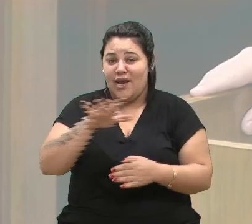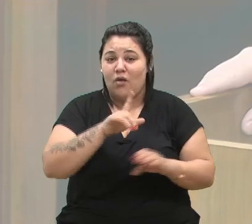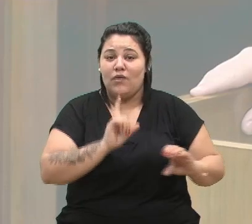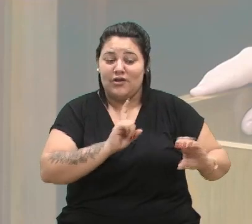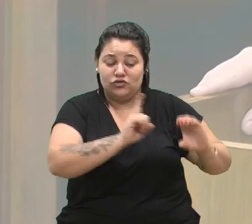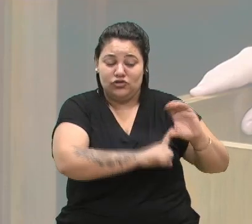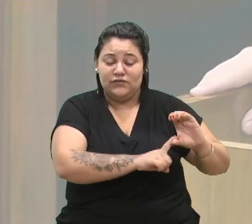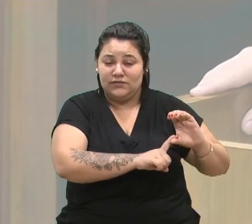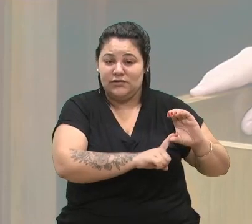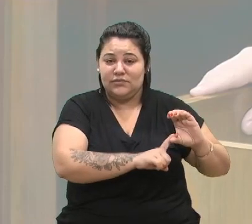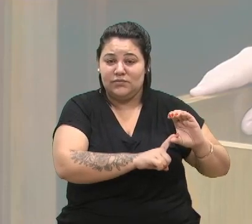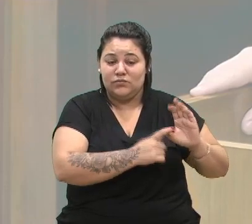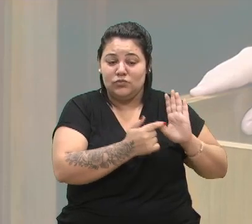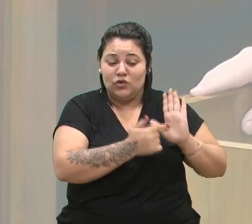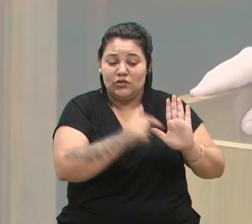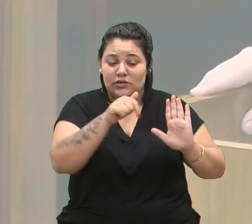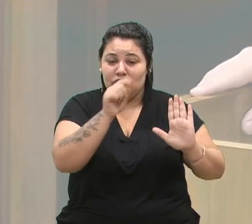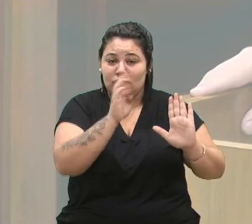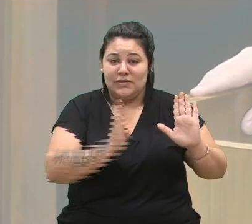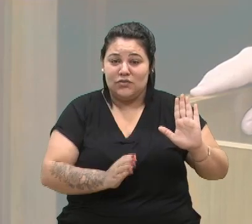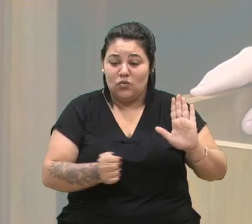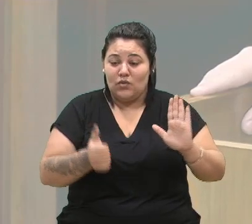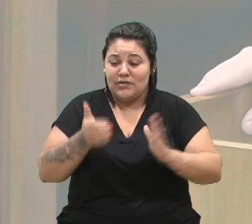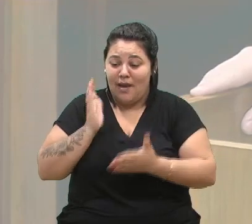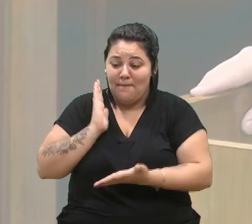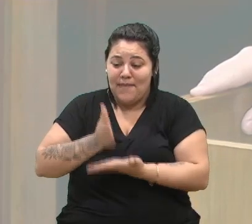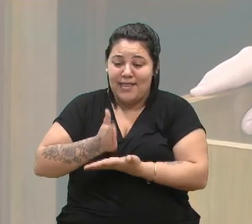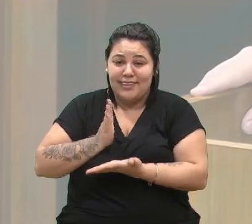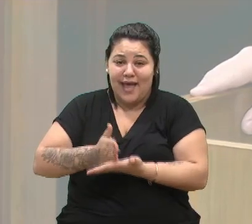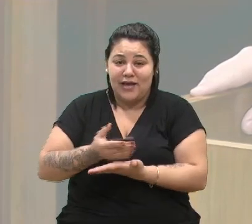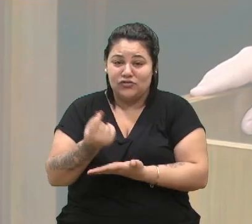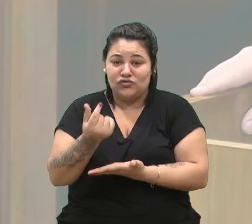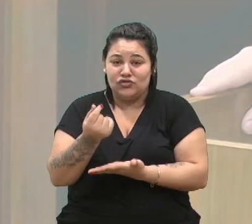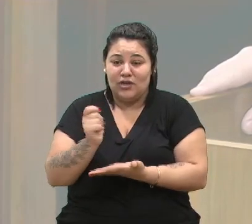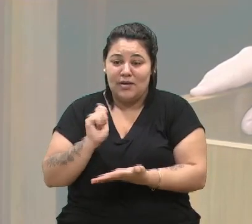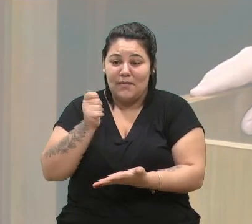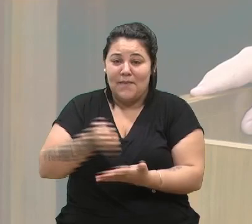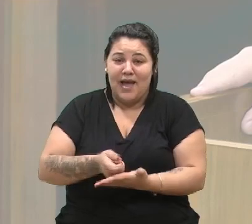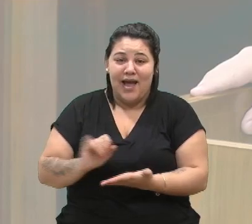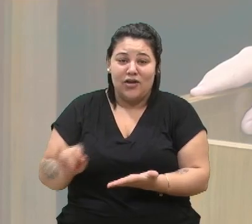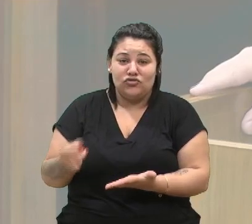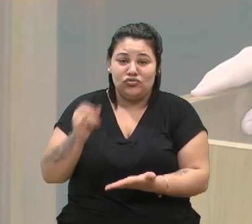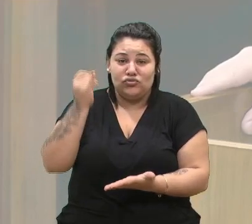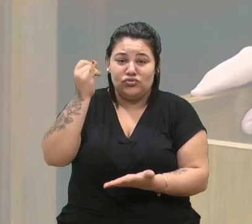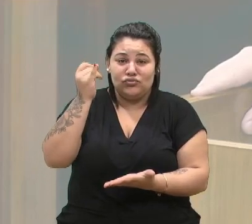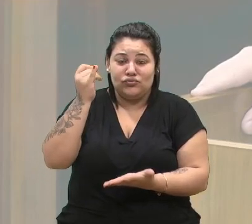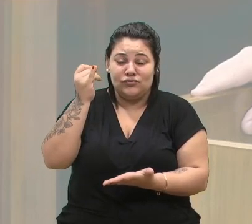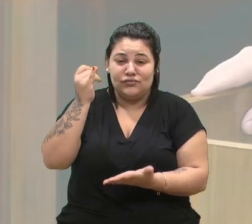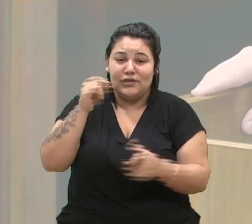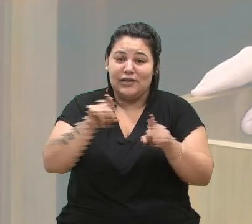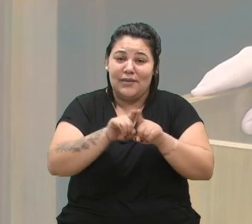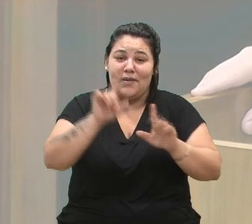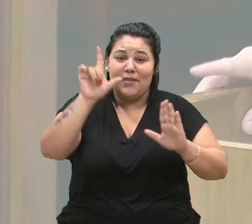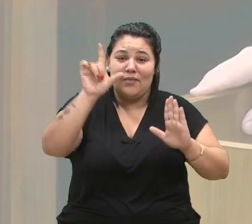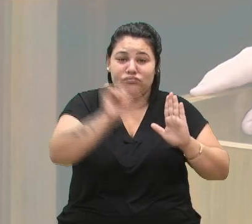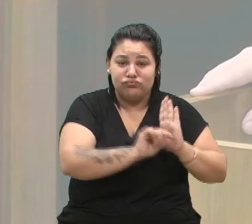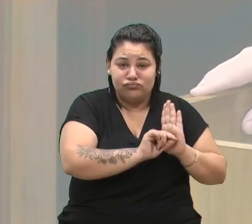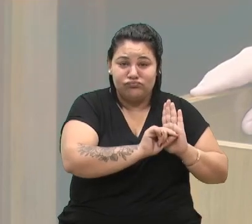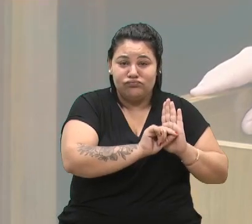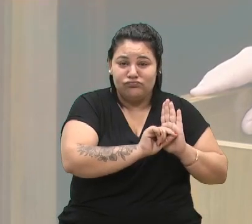que, no Brasil, quase metade do orçamento é destinado ao pagamento de juros e amortizações da dívida,